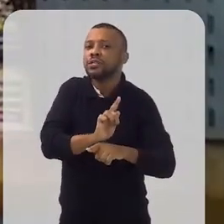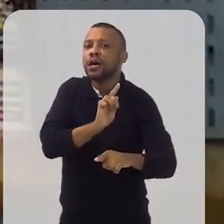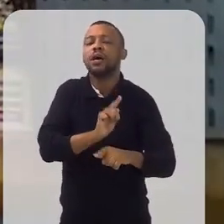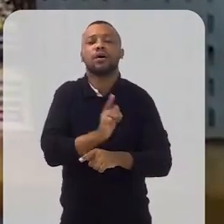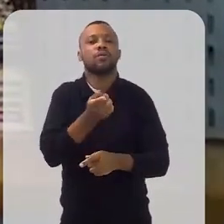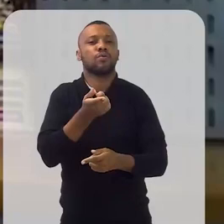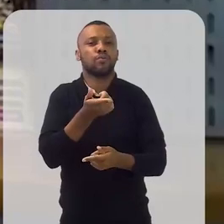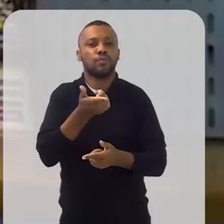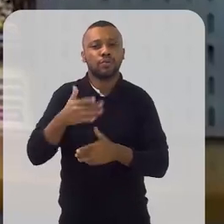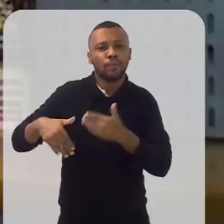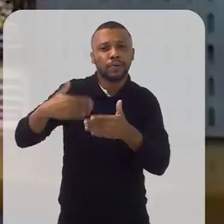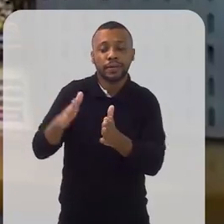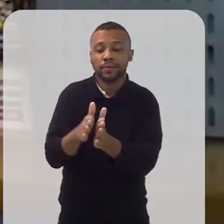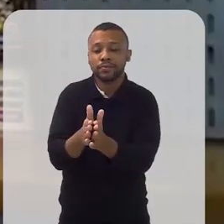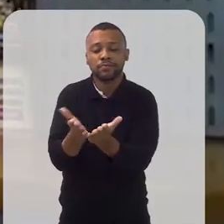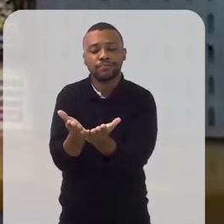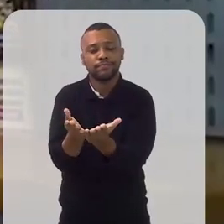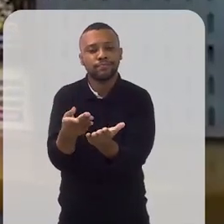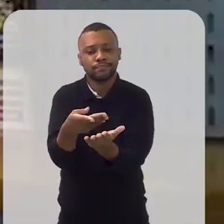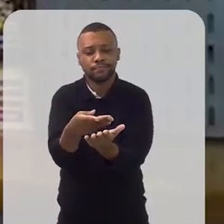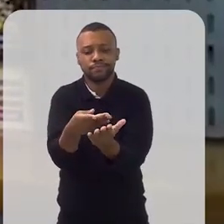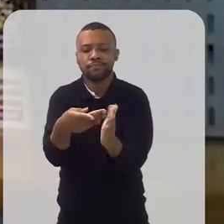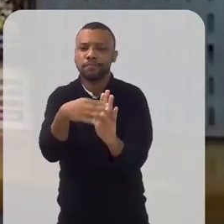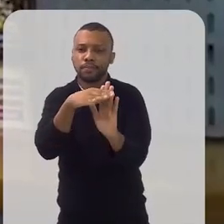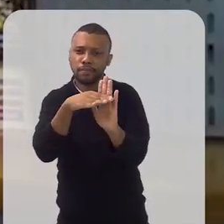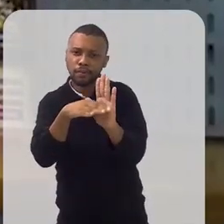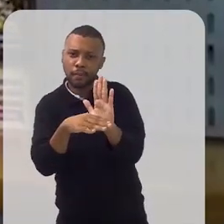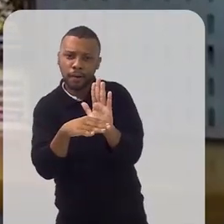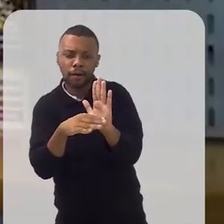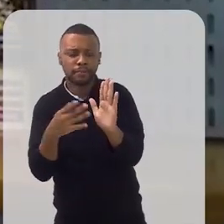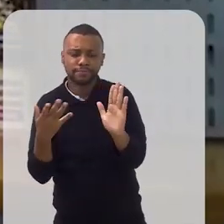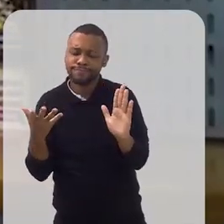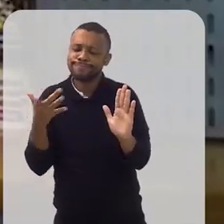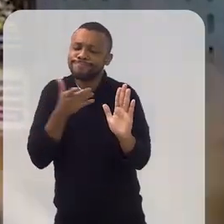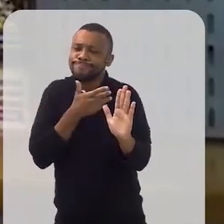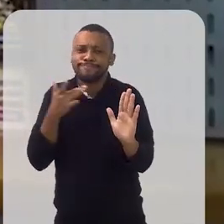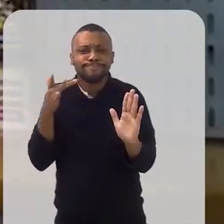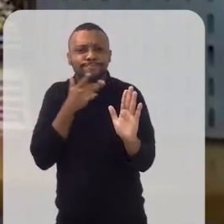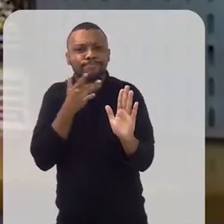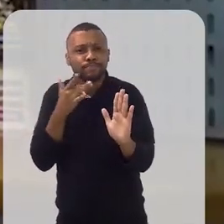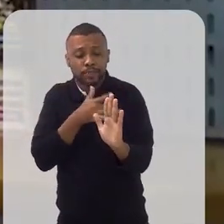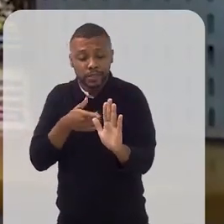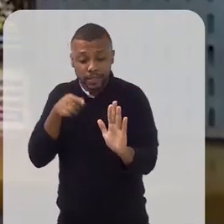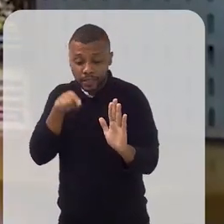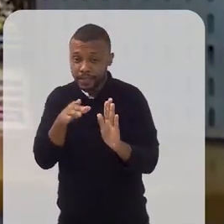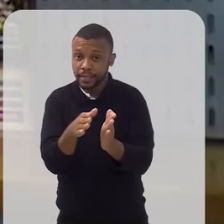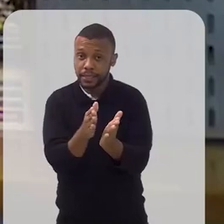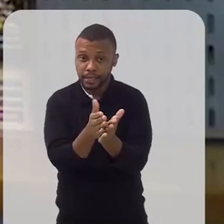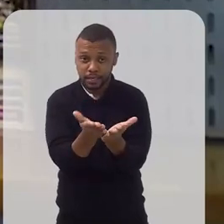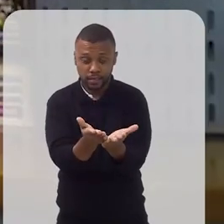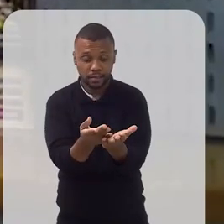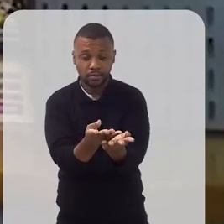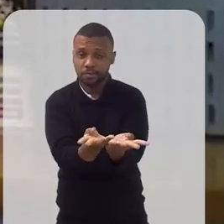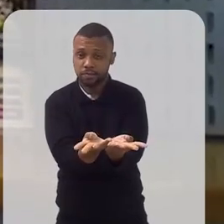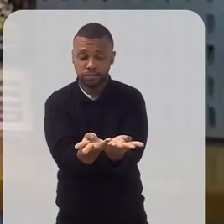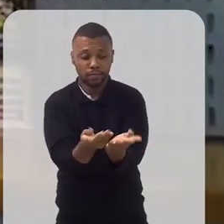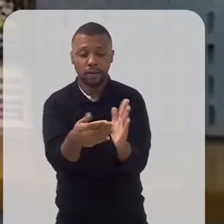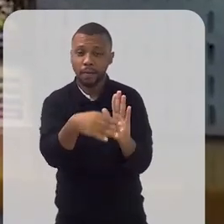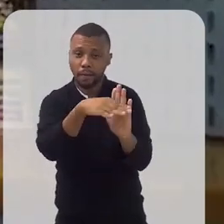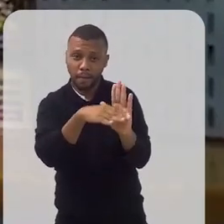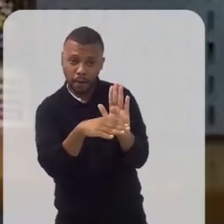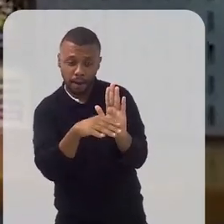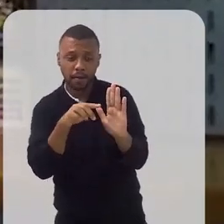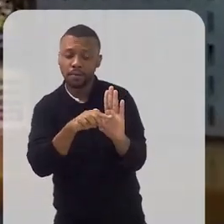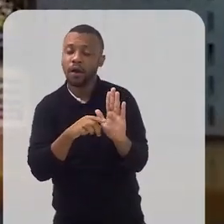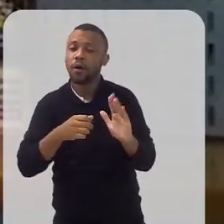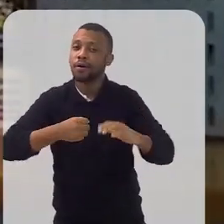e na montagem desses cardápios, que foram cardápios maravilhosos. E desses cardápios surgiu aí o livro que está todo mundo adorando,